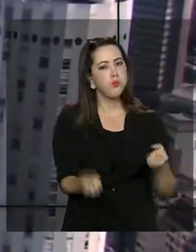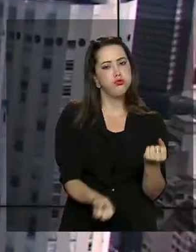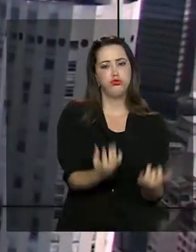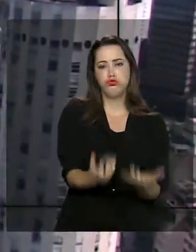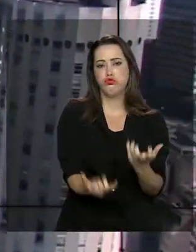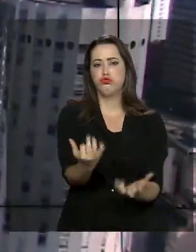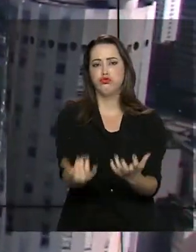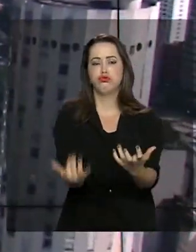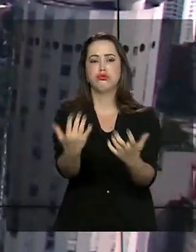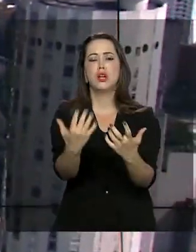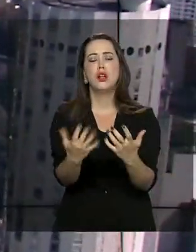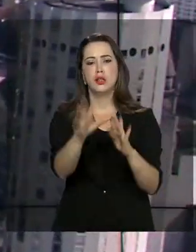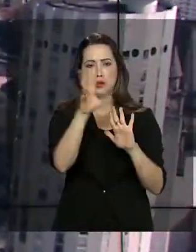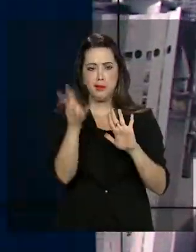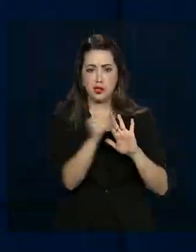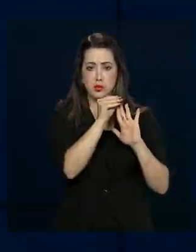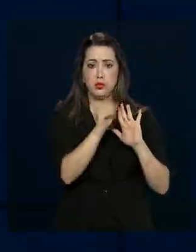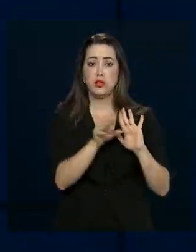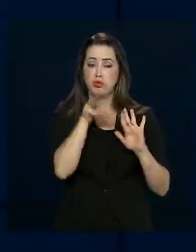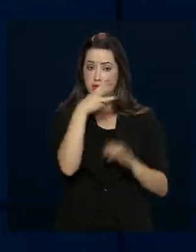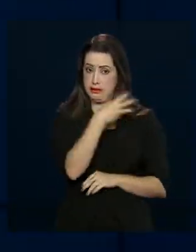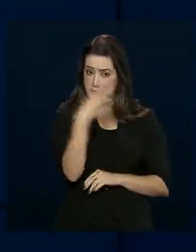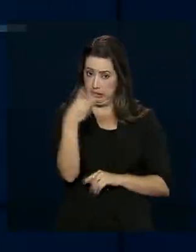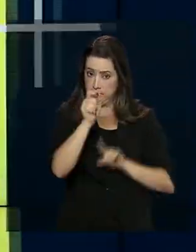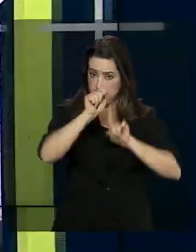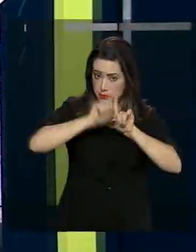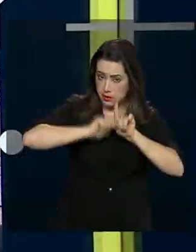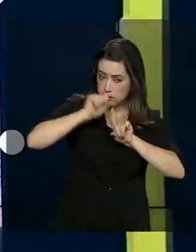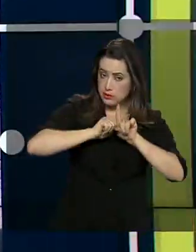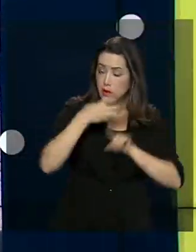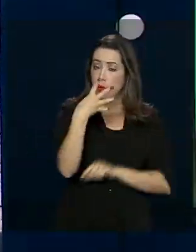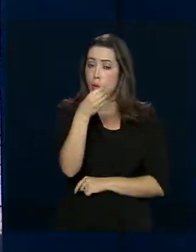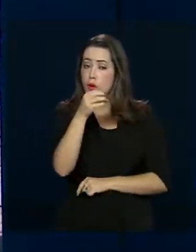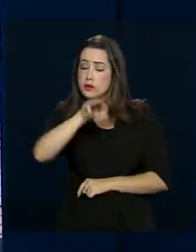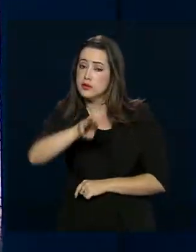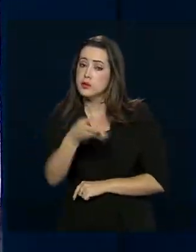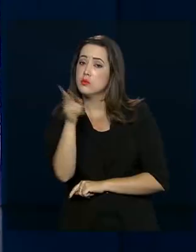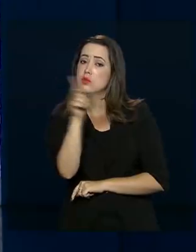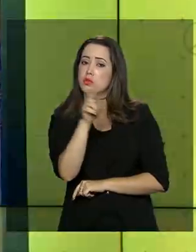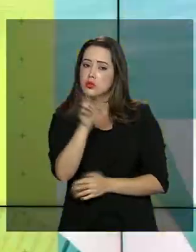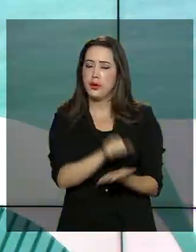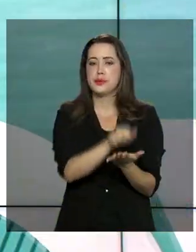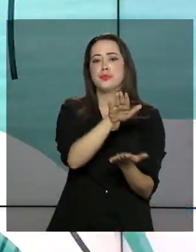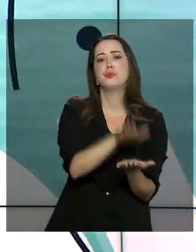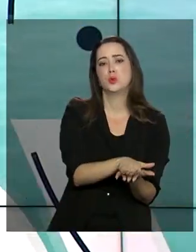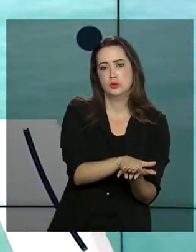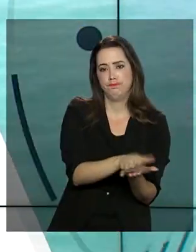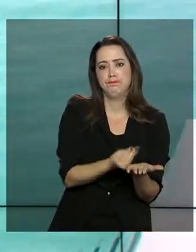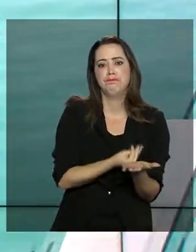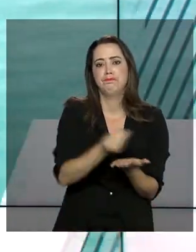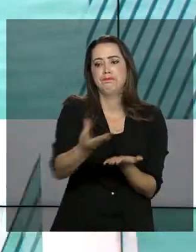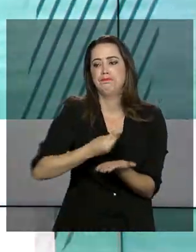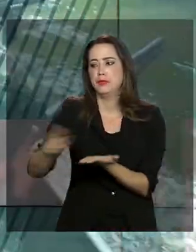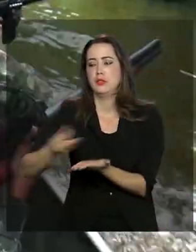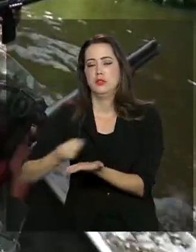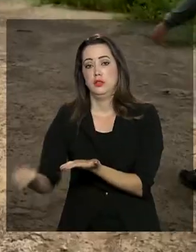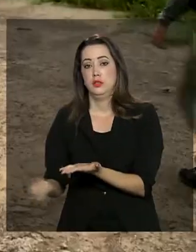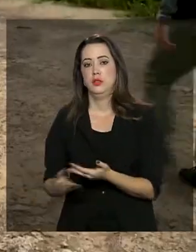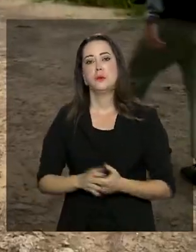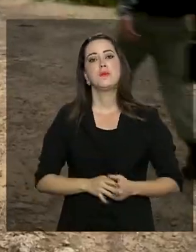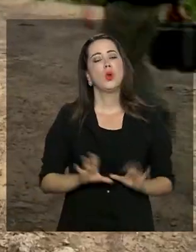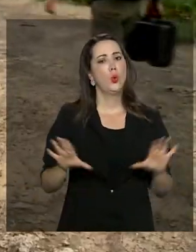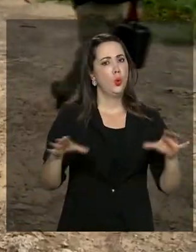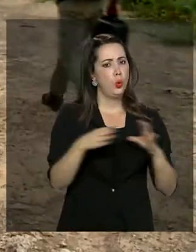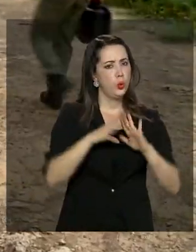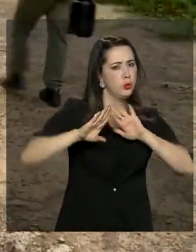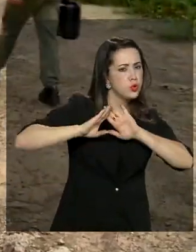Amazônia, completa três meses com mais de 400 milhões de reais em multas aplicadas. Militares e agentes de